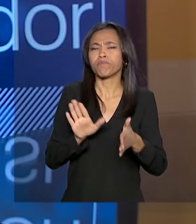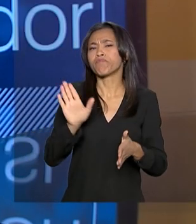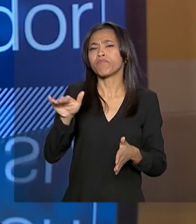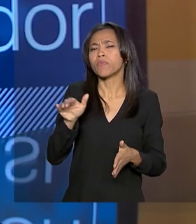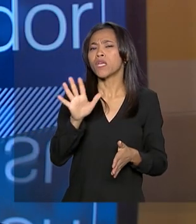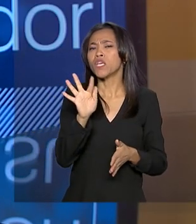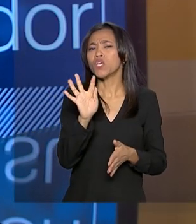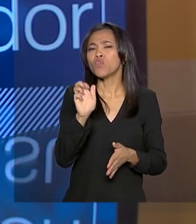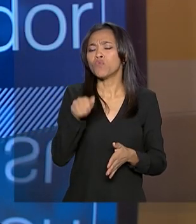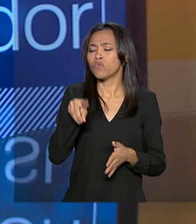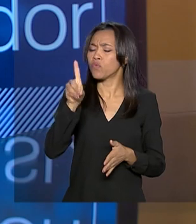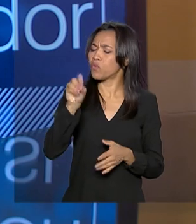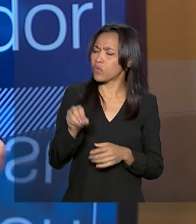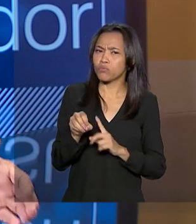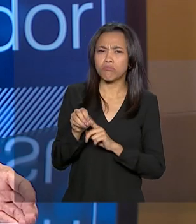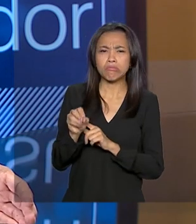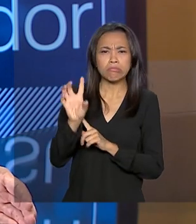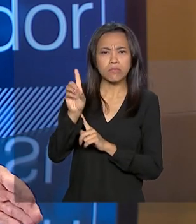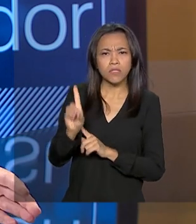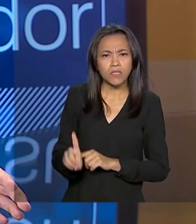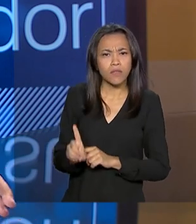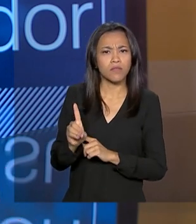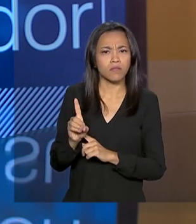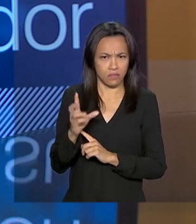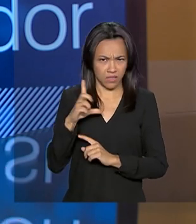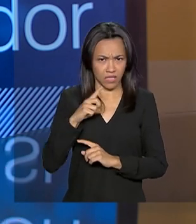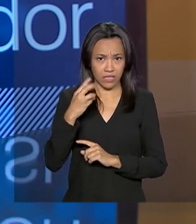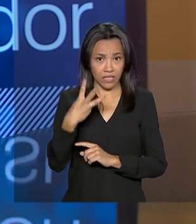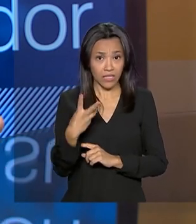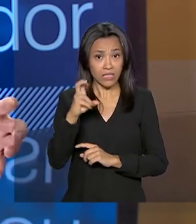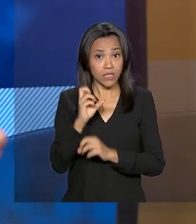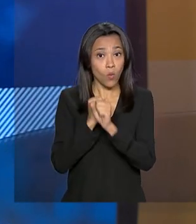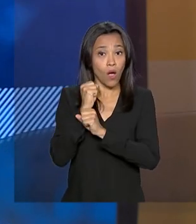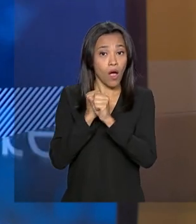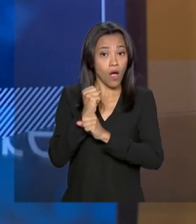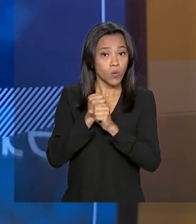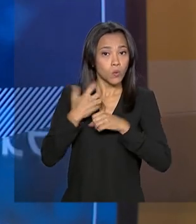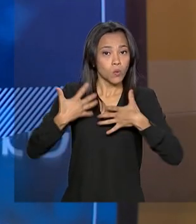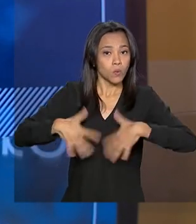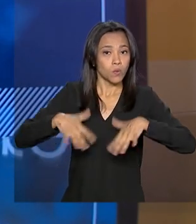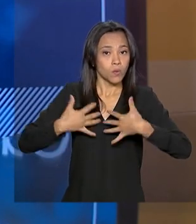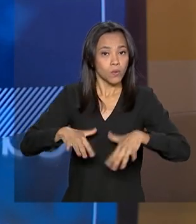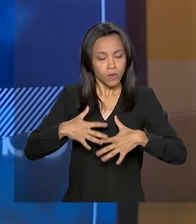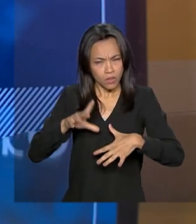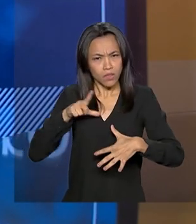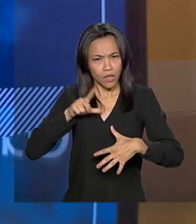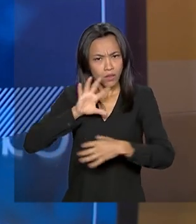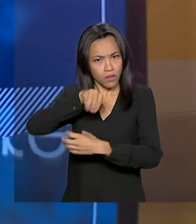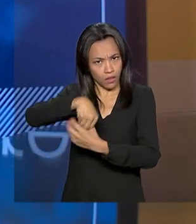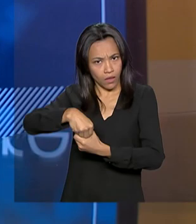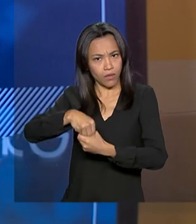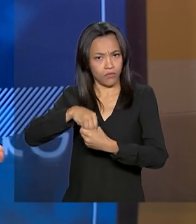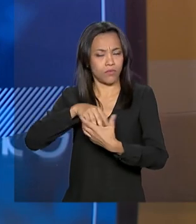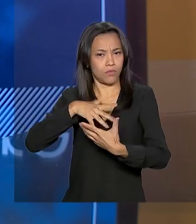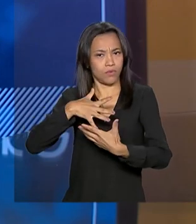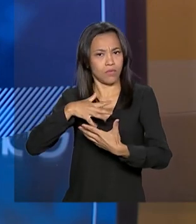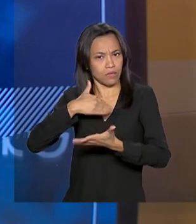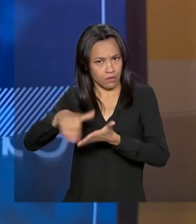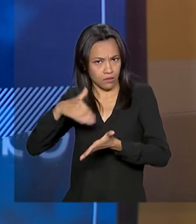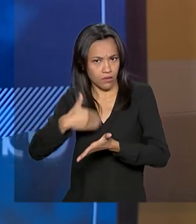dos Direitos Difusos, ele tem 35 anos e ele também está nesse contexto da Secretaria Nacional do Consumidor,